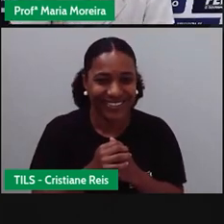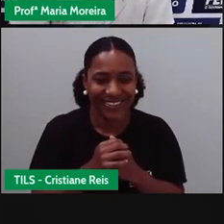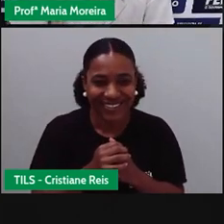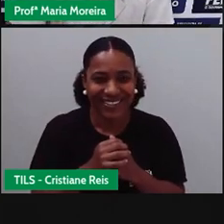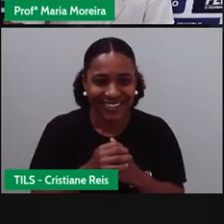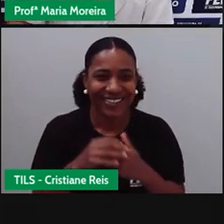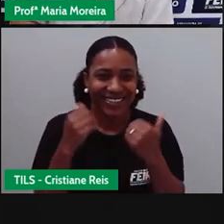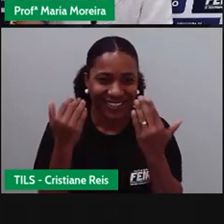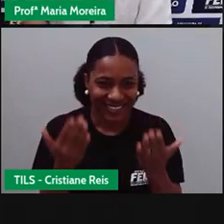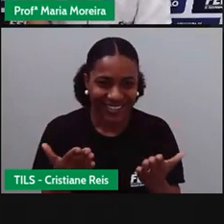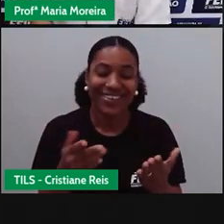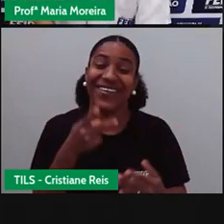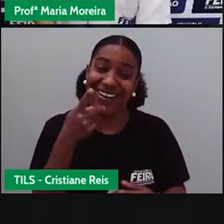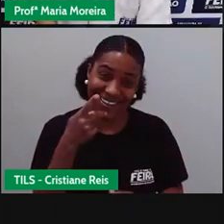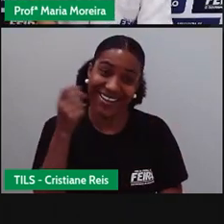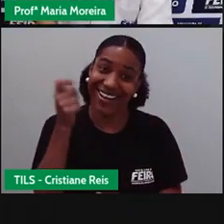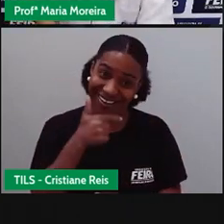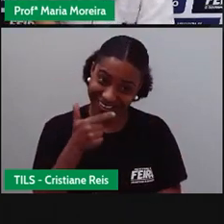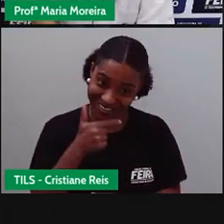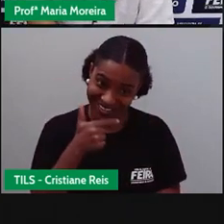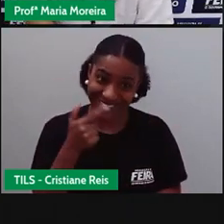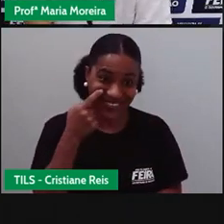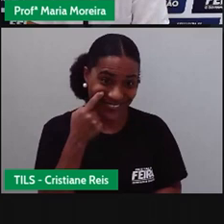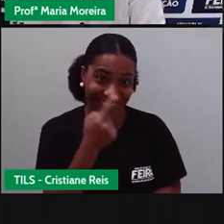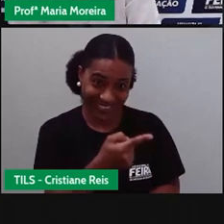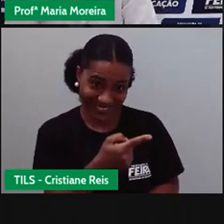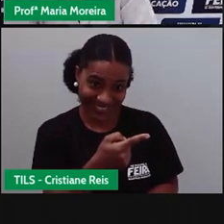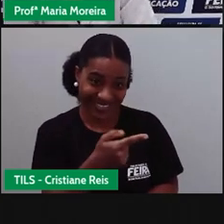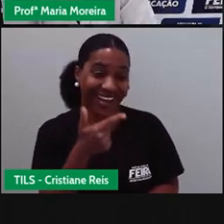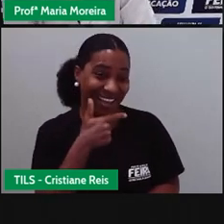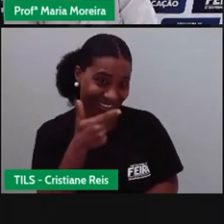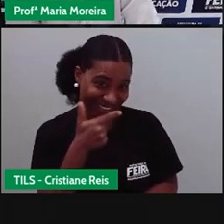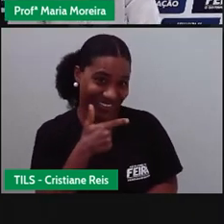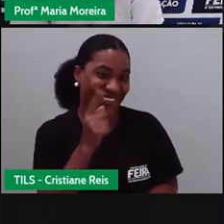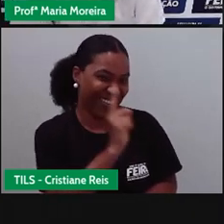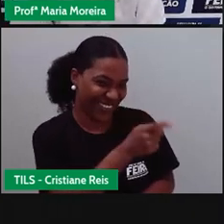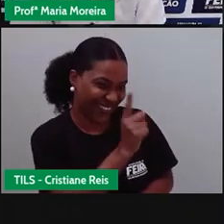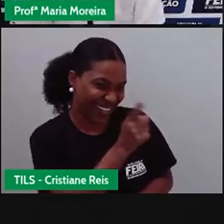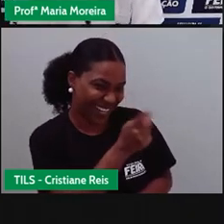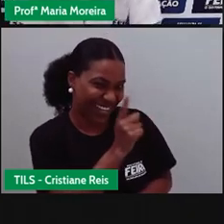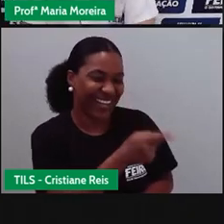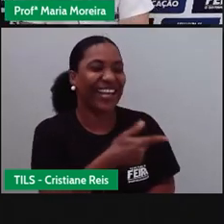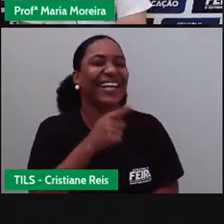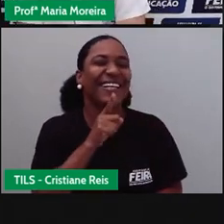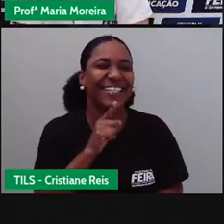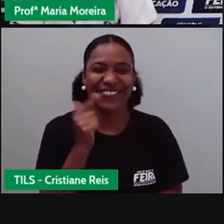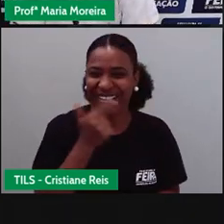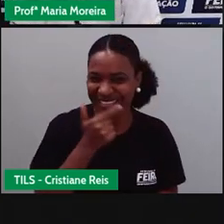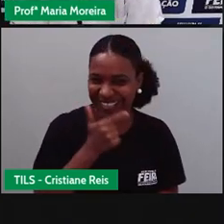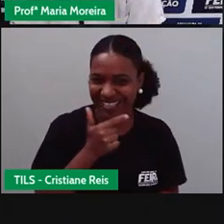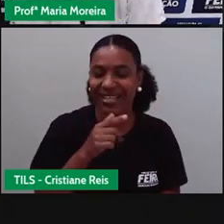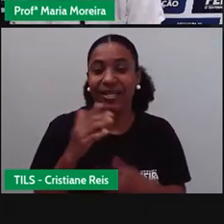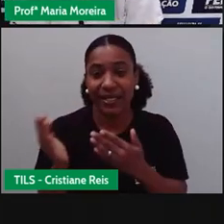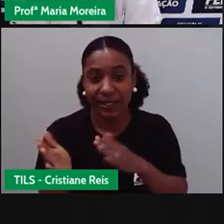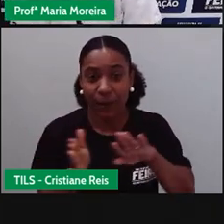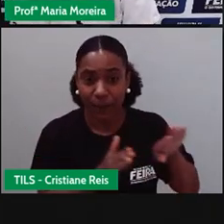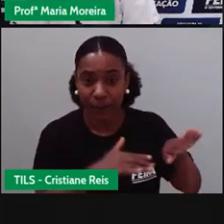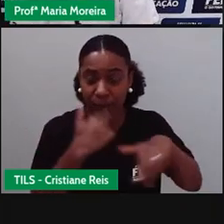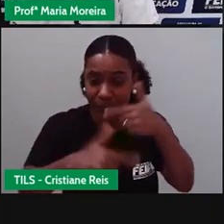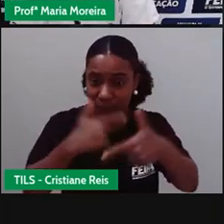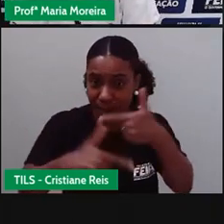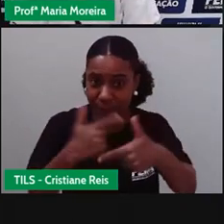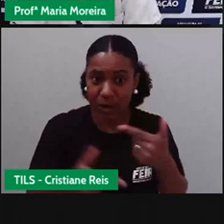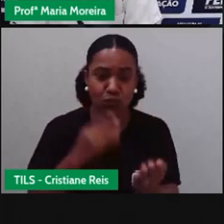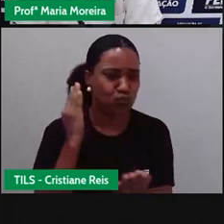que ela ia rir antes de acabar a aula, e ela riu. Eu falei com você? Esse serviço é prestado pelo